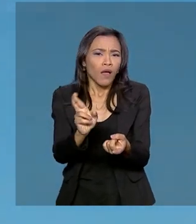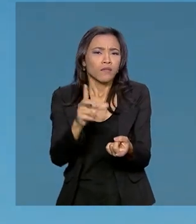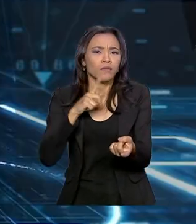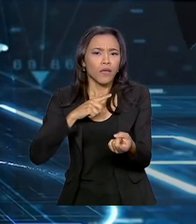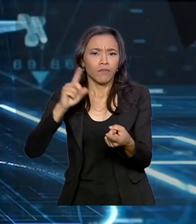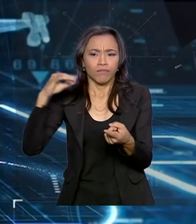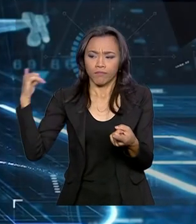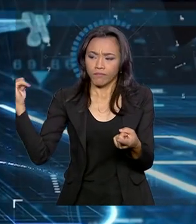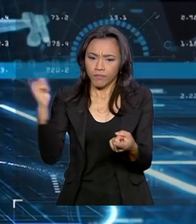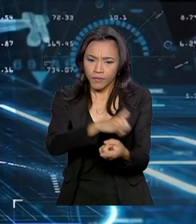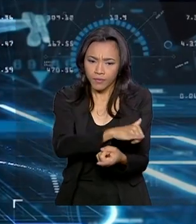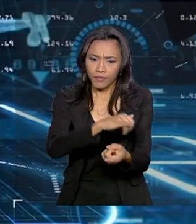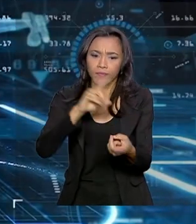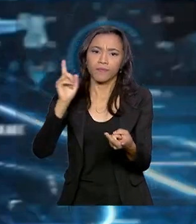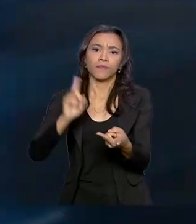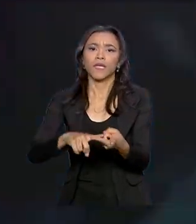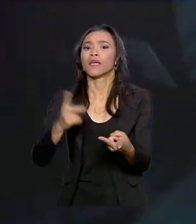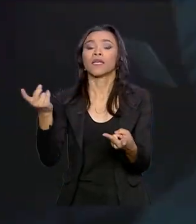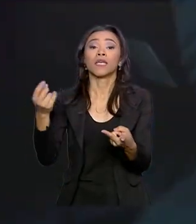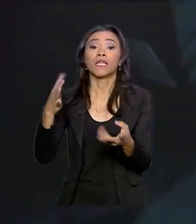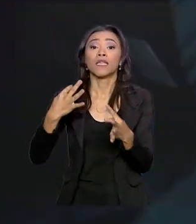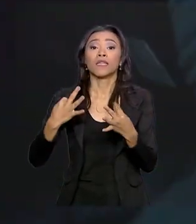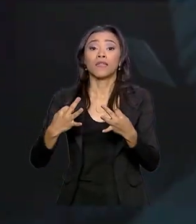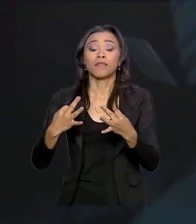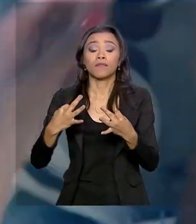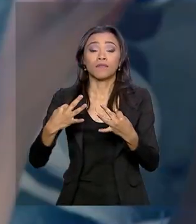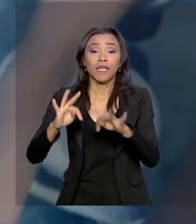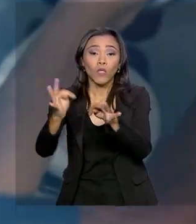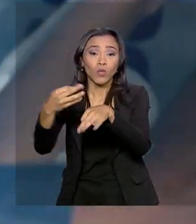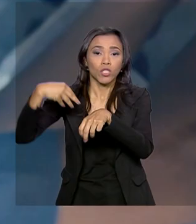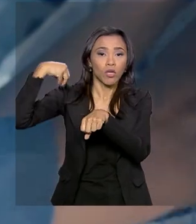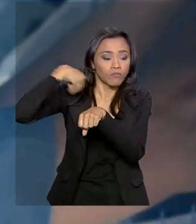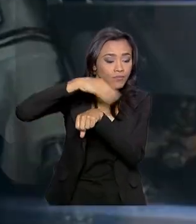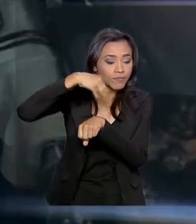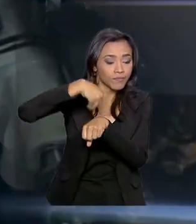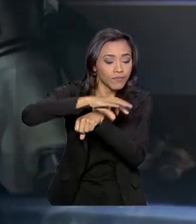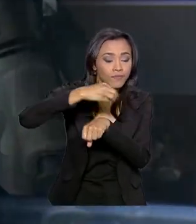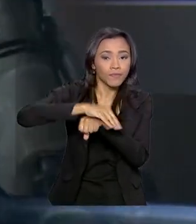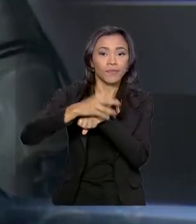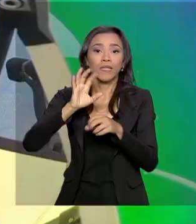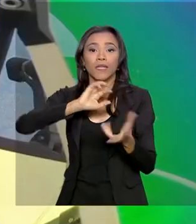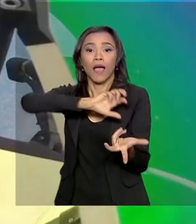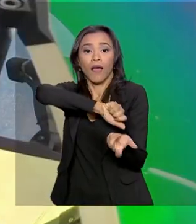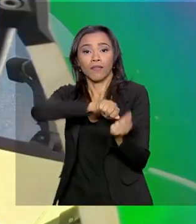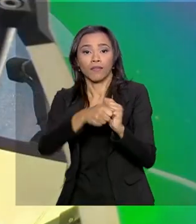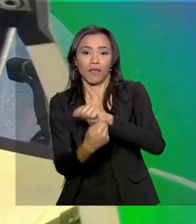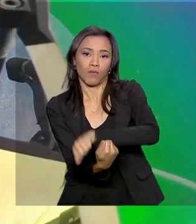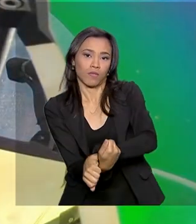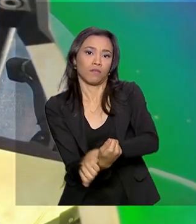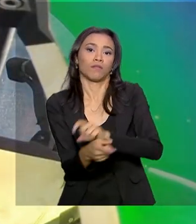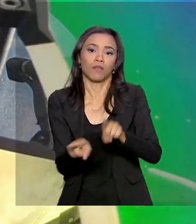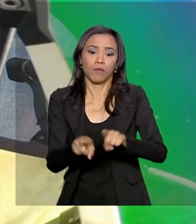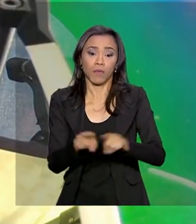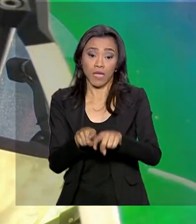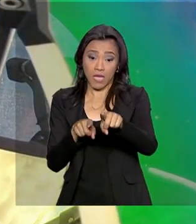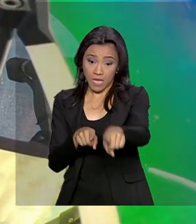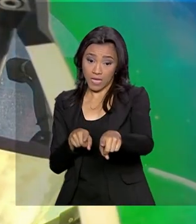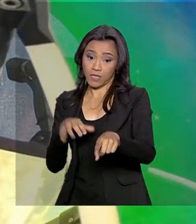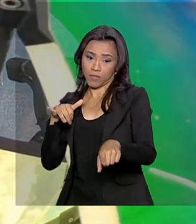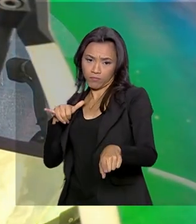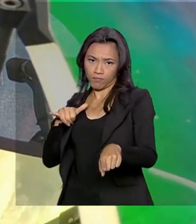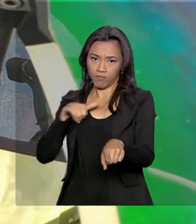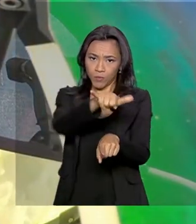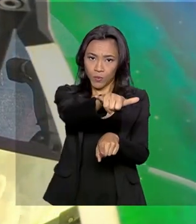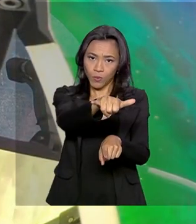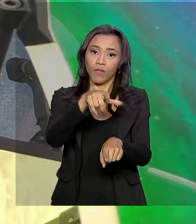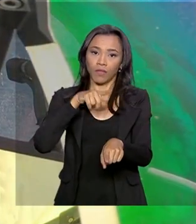aeronaves, toda a transferência de tecnologia e a adequação industrial. Nos próximos anos, o caça Gripen passa